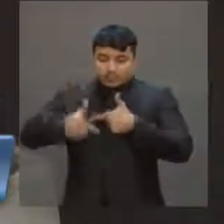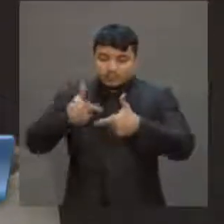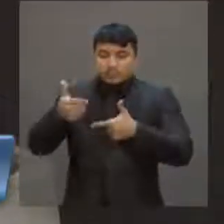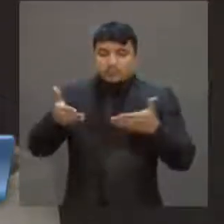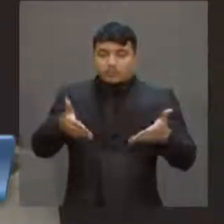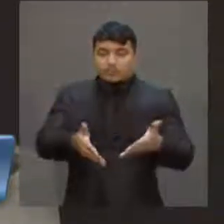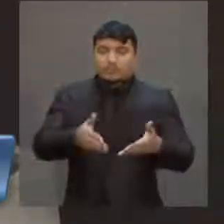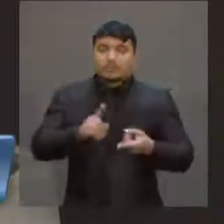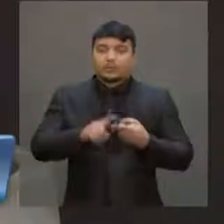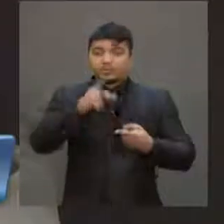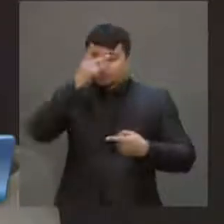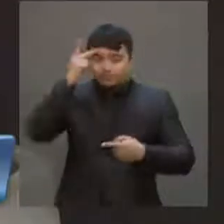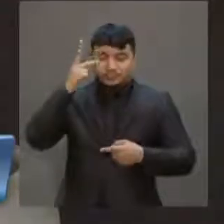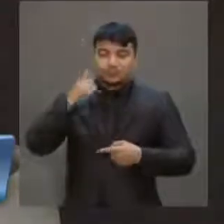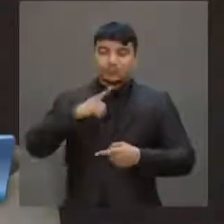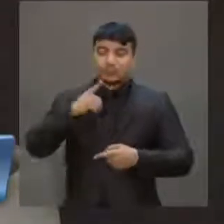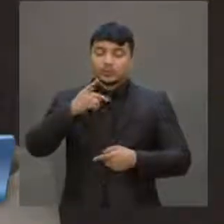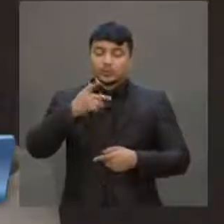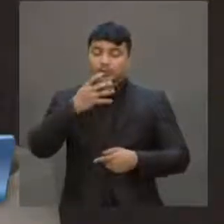trabalhadores que nos ouvem.